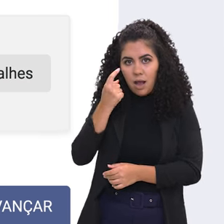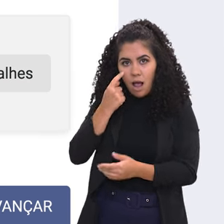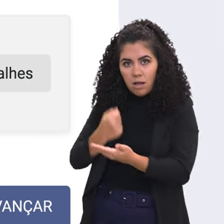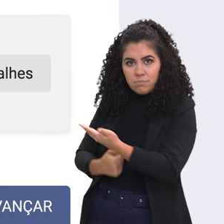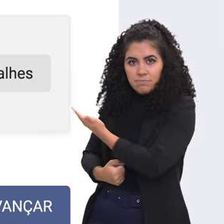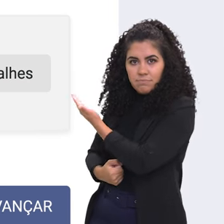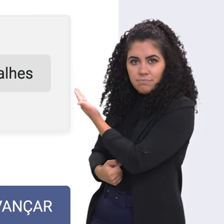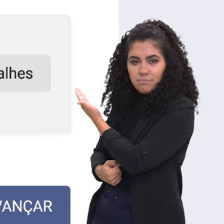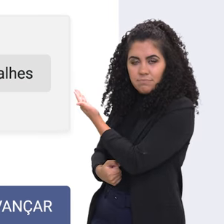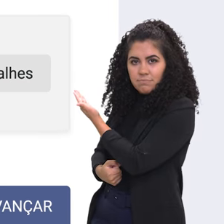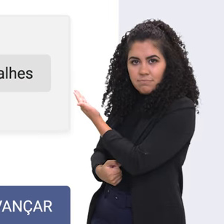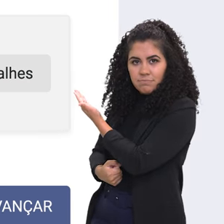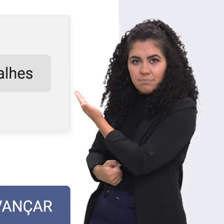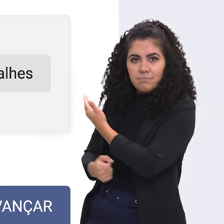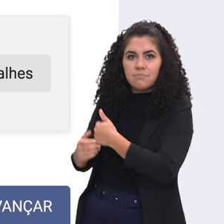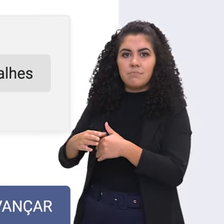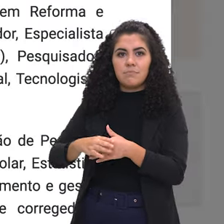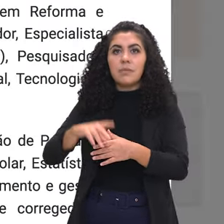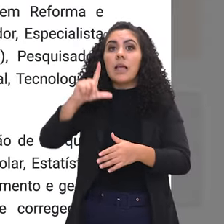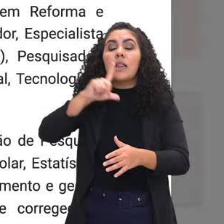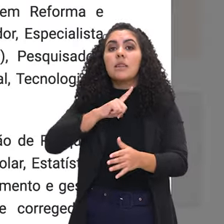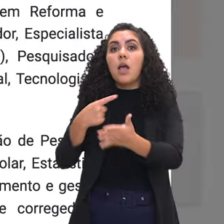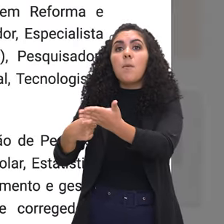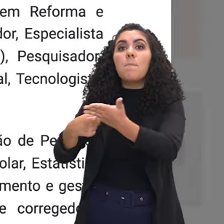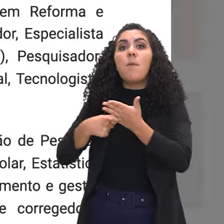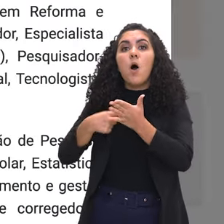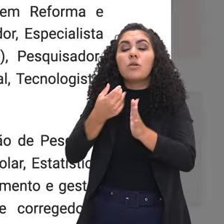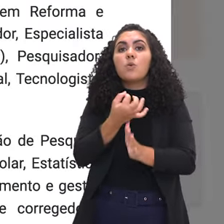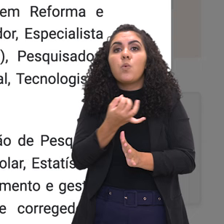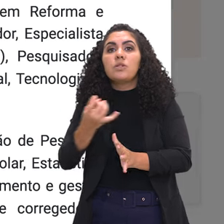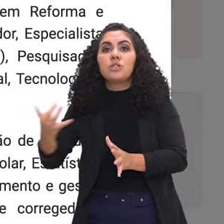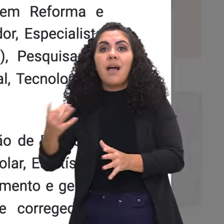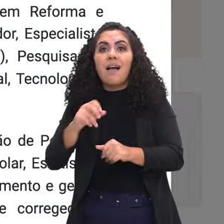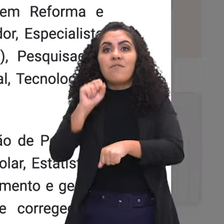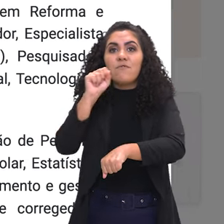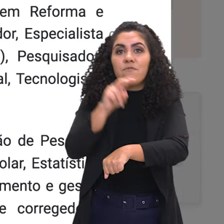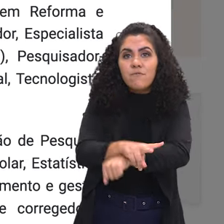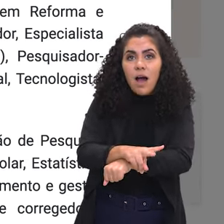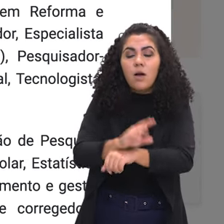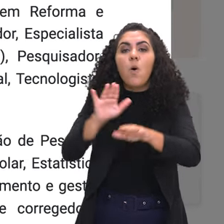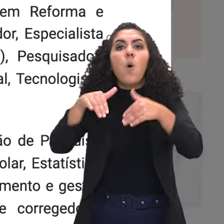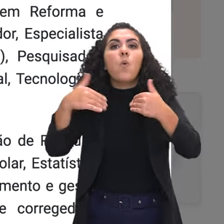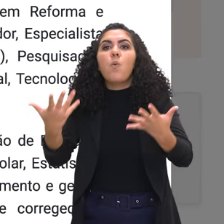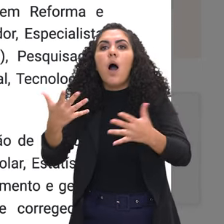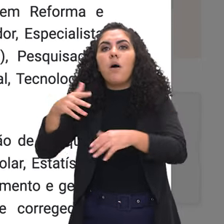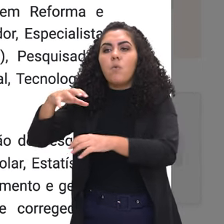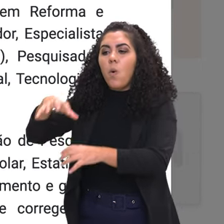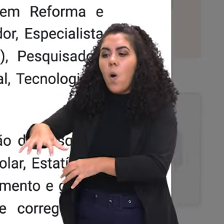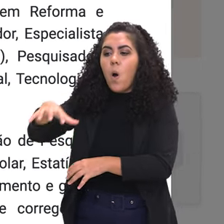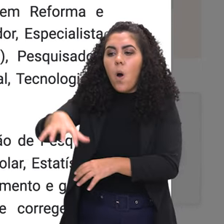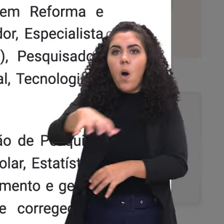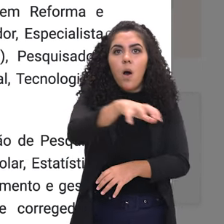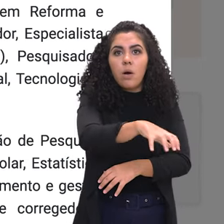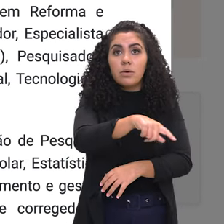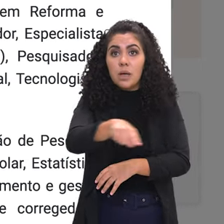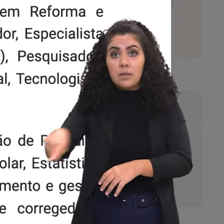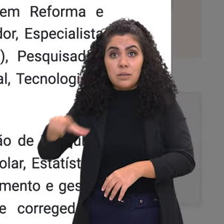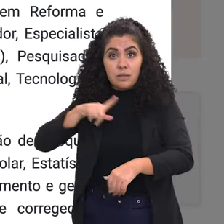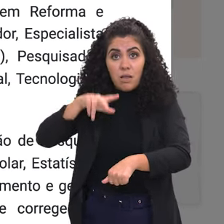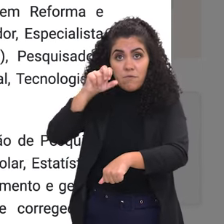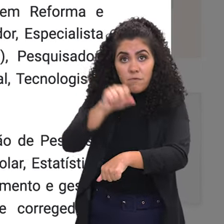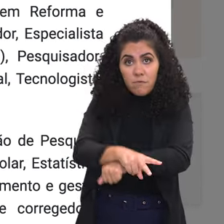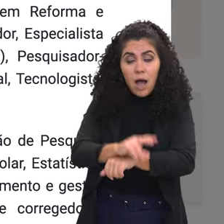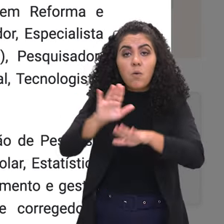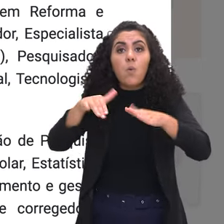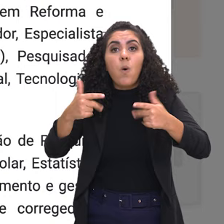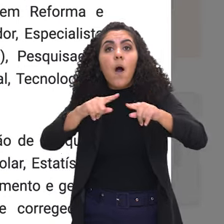7, diz que aqui vai aparecer o total de vagas que estão em disputa, quais são os órgãos que têm vagas disponíveis, quais são os